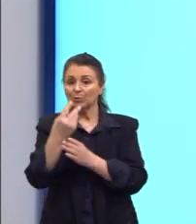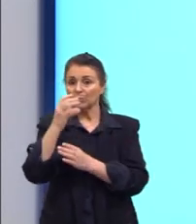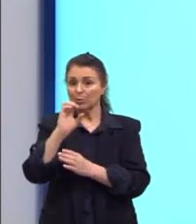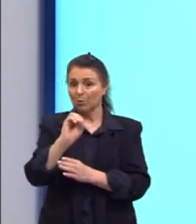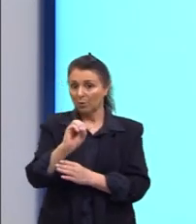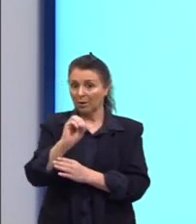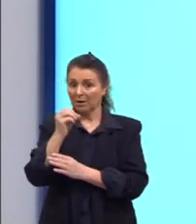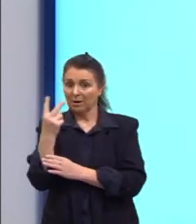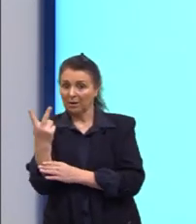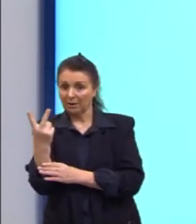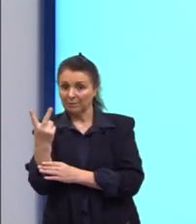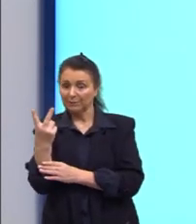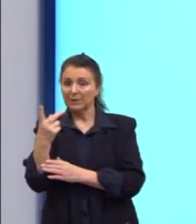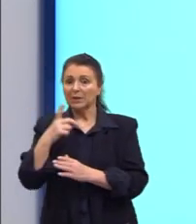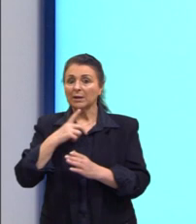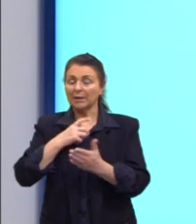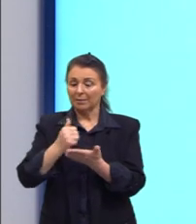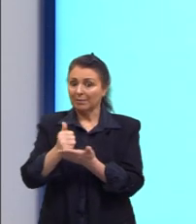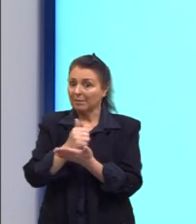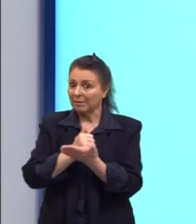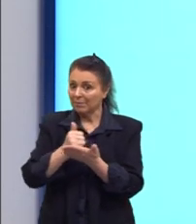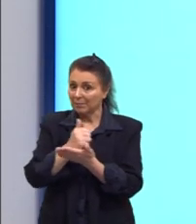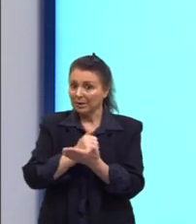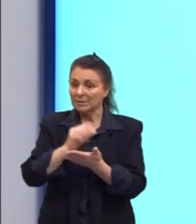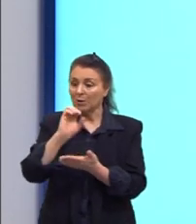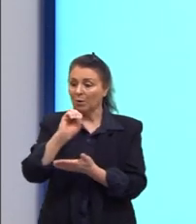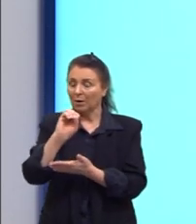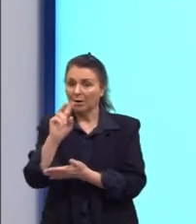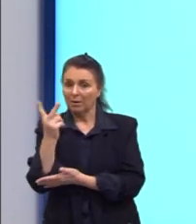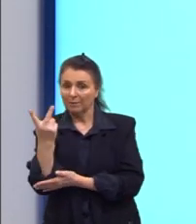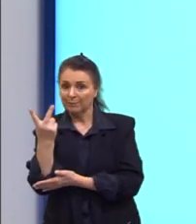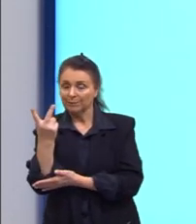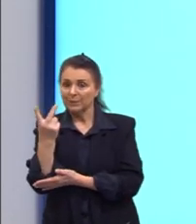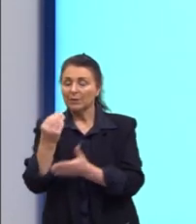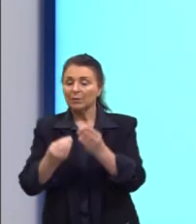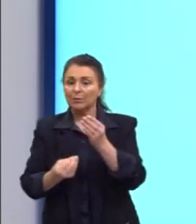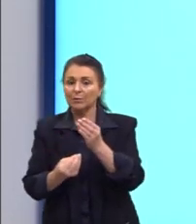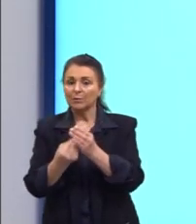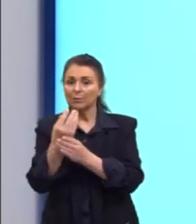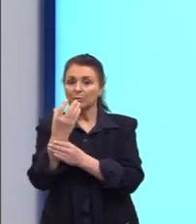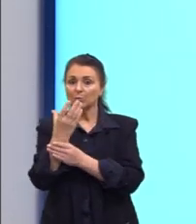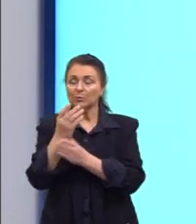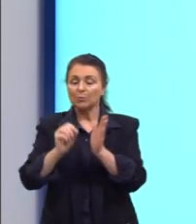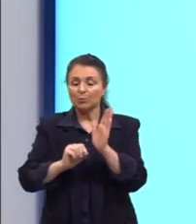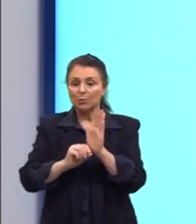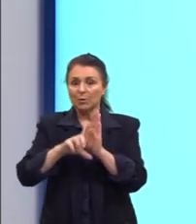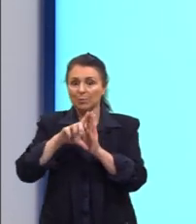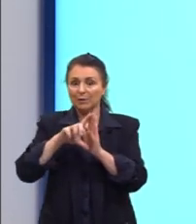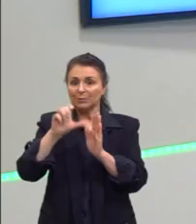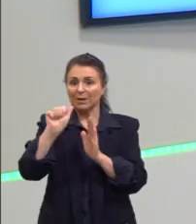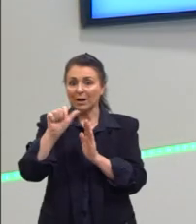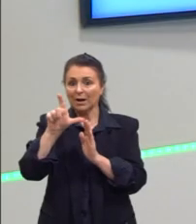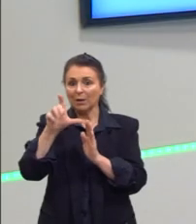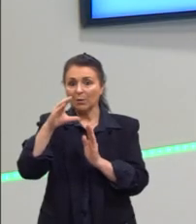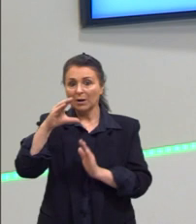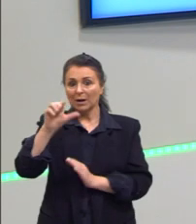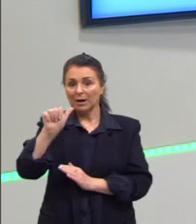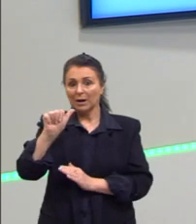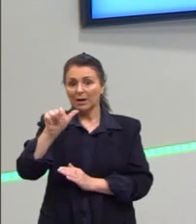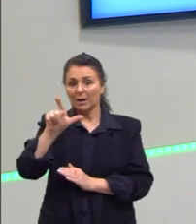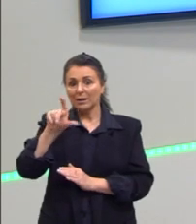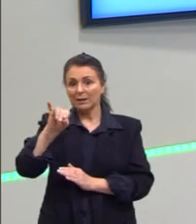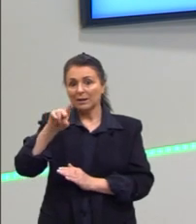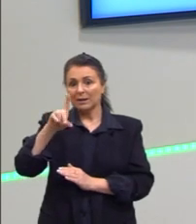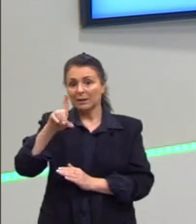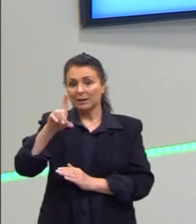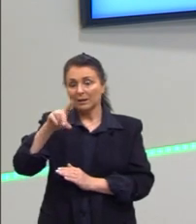sabe que é oriundos das bases, OH, que produz o aumento da alcalinidade do solo, que é o